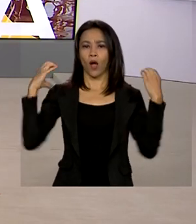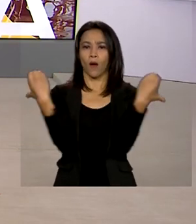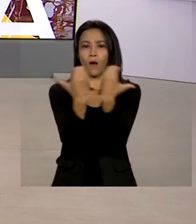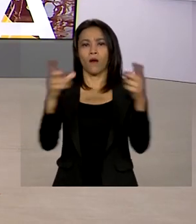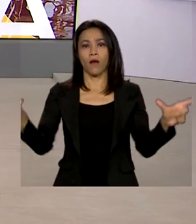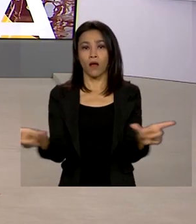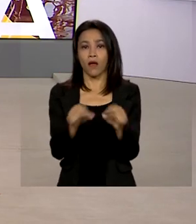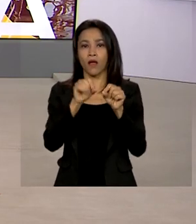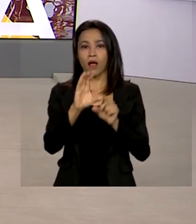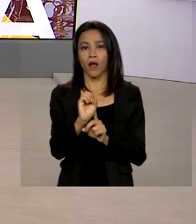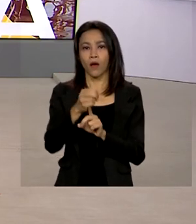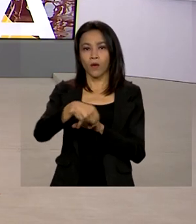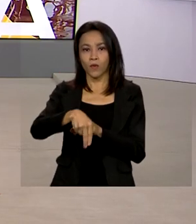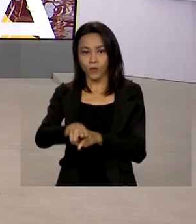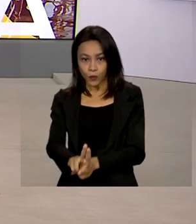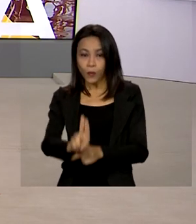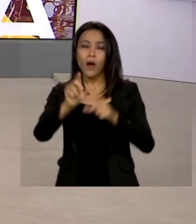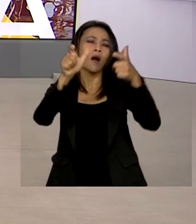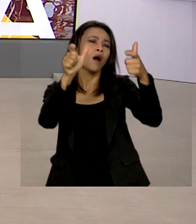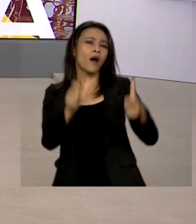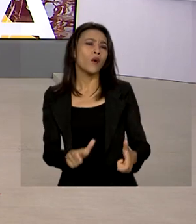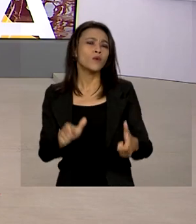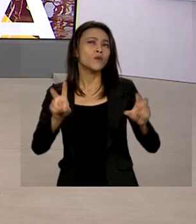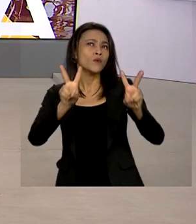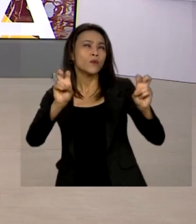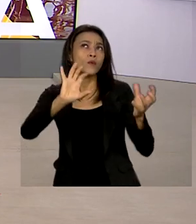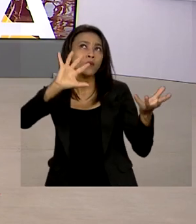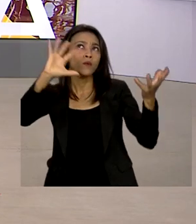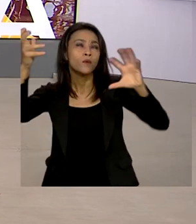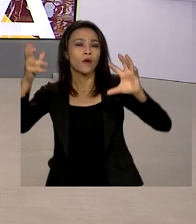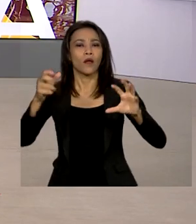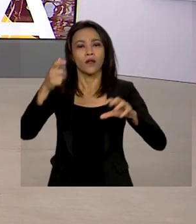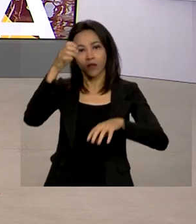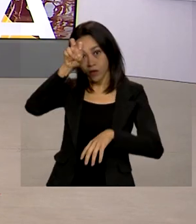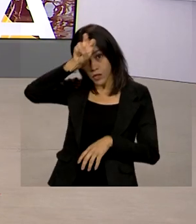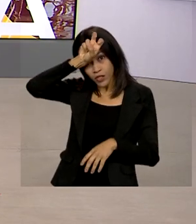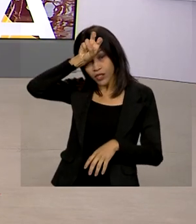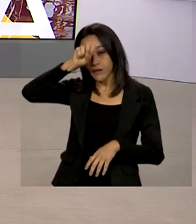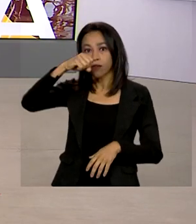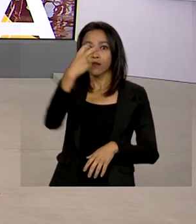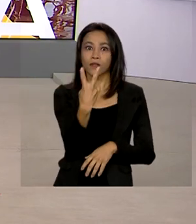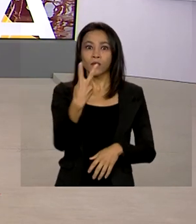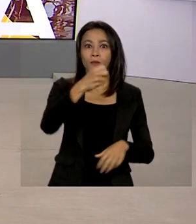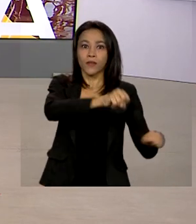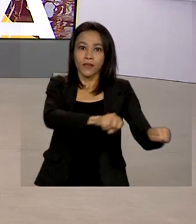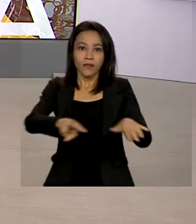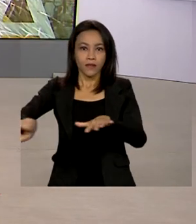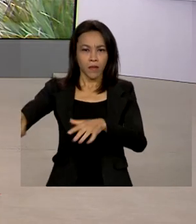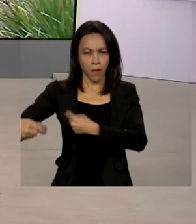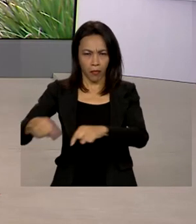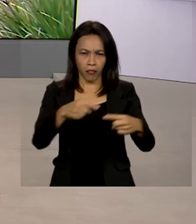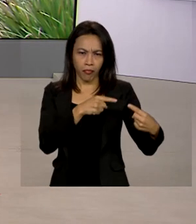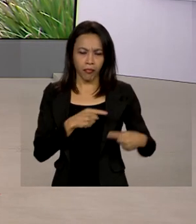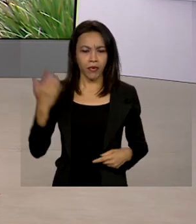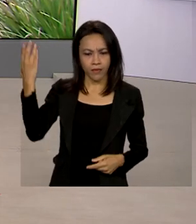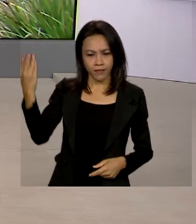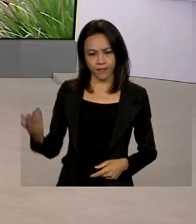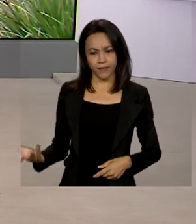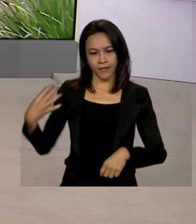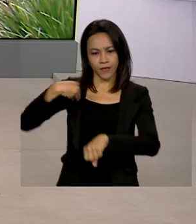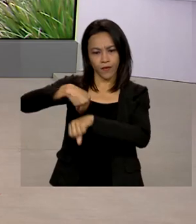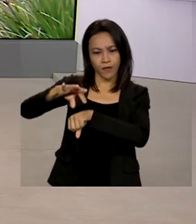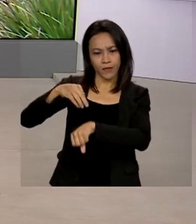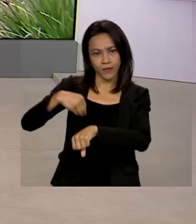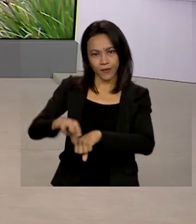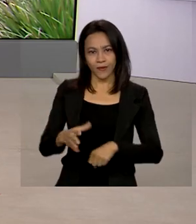Climáticas, que este ano ocorre no Egito, entrou na segunda semana de discussões. E o repórter Glauco de Queiroz tem outras informações